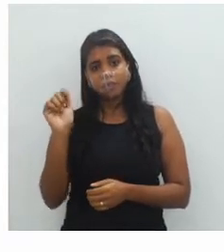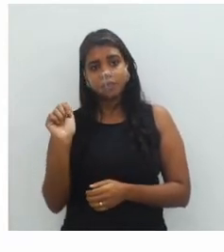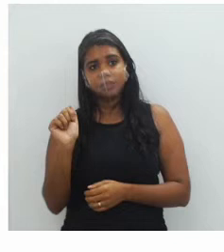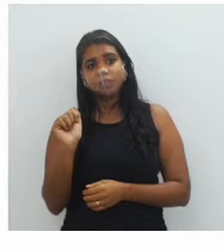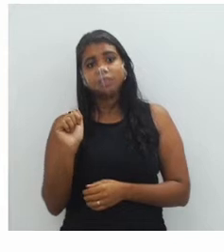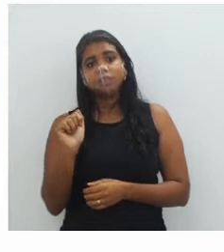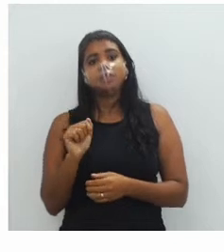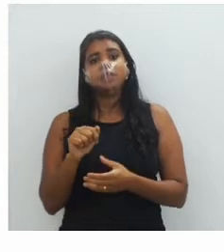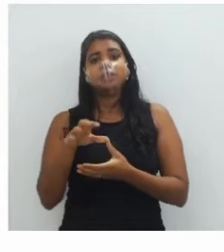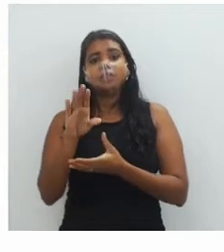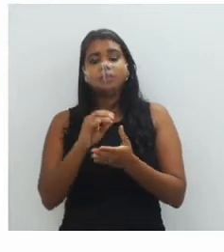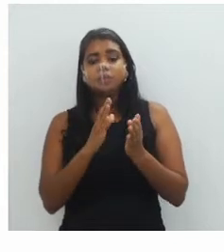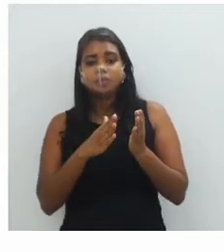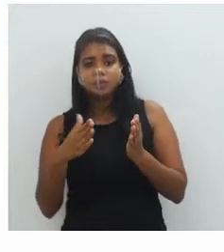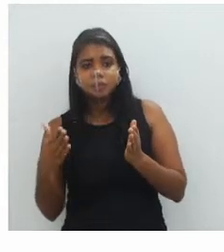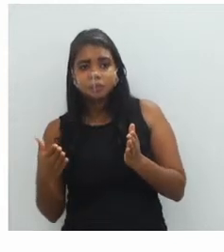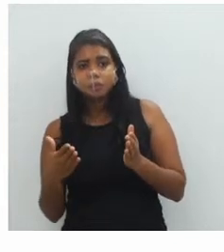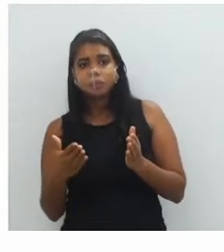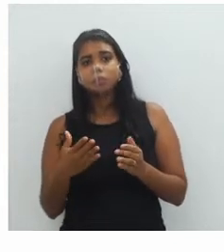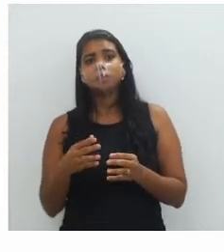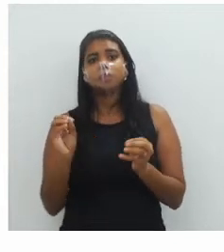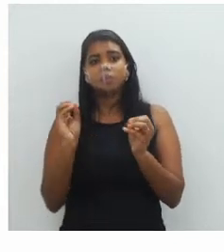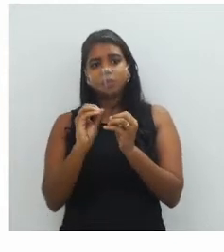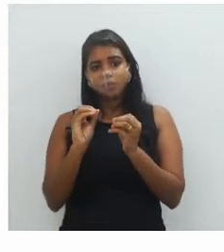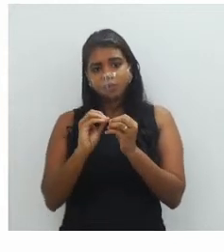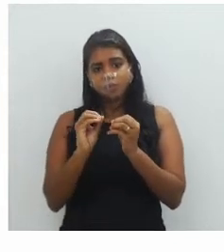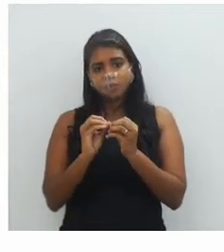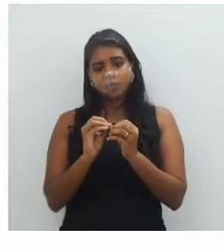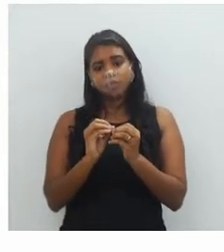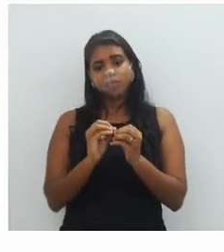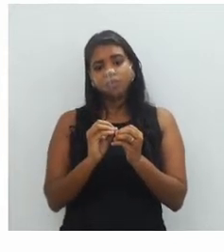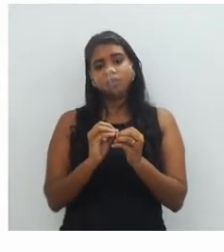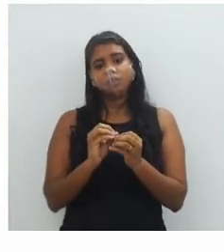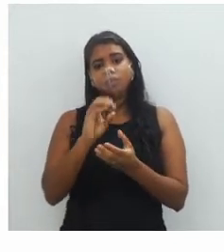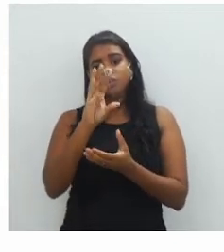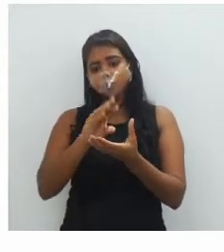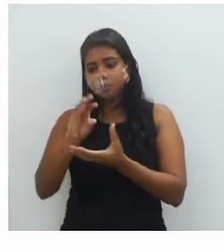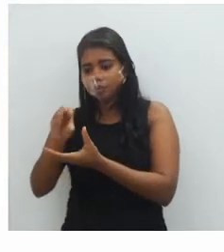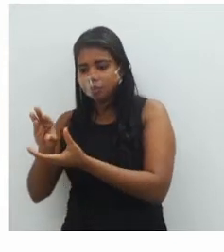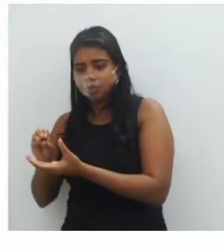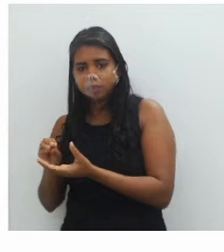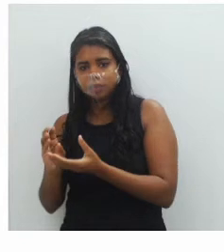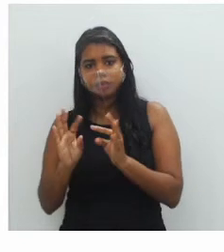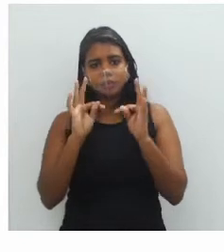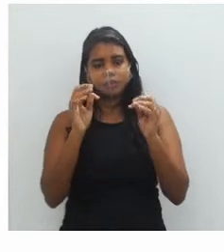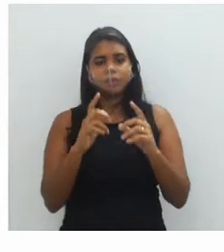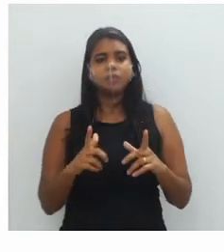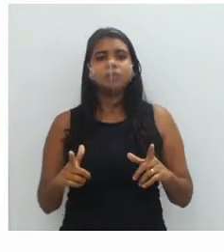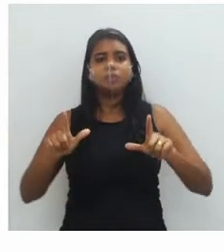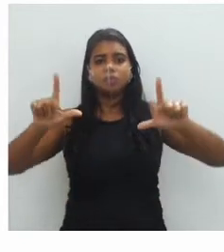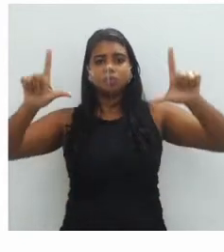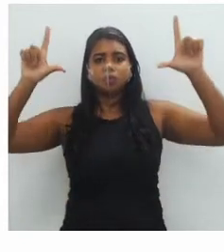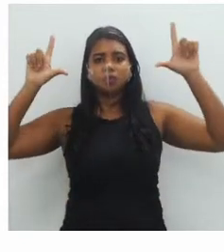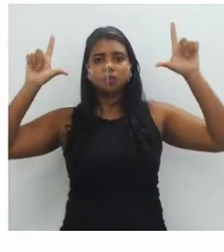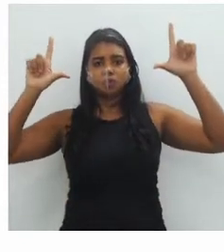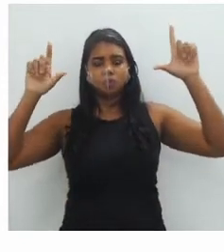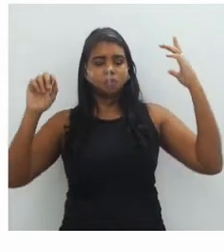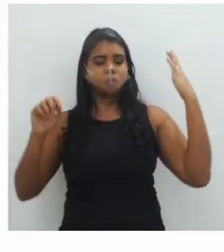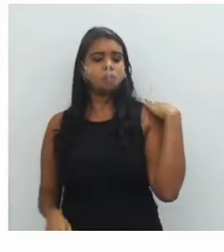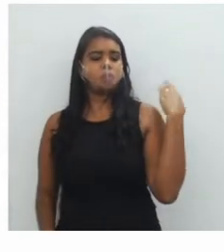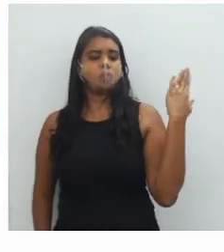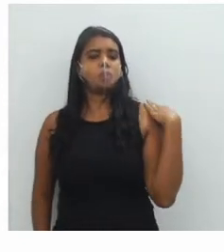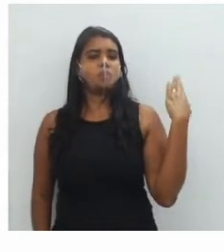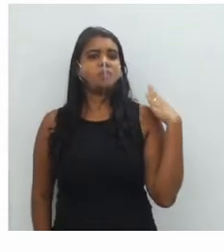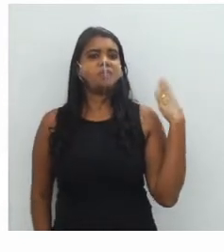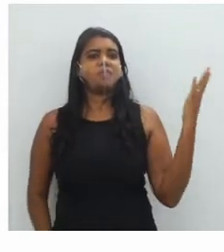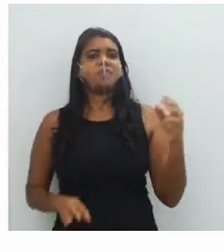formas continuamente, criando um padrão. Então, na imagem aí, a imagem da esquerda, vocês estão